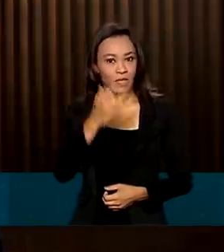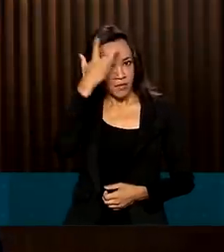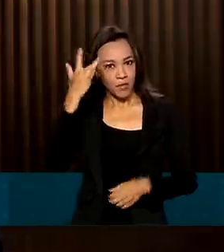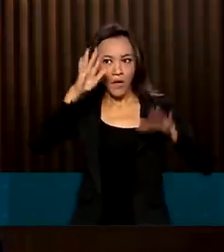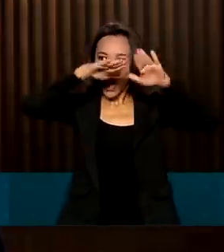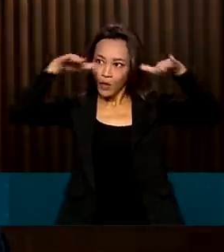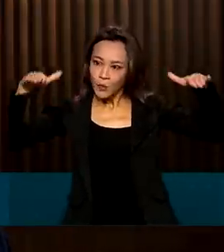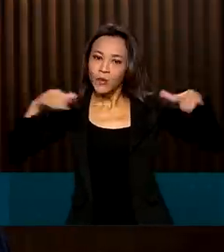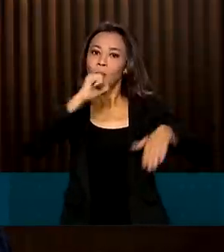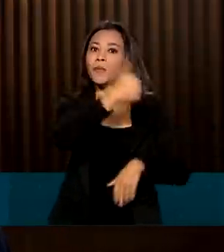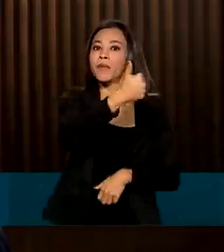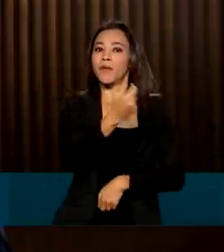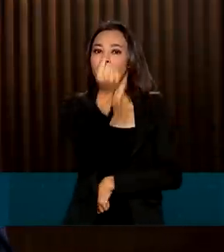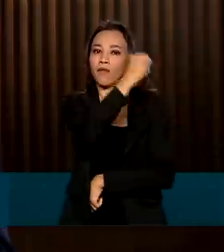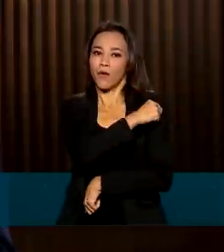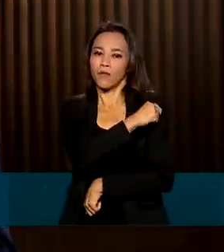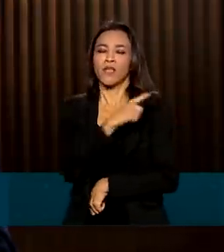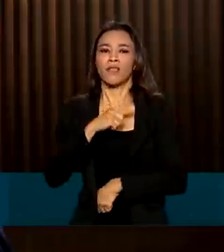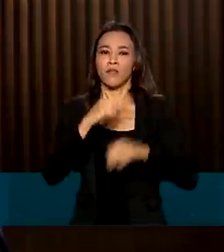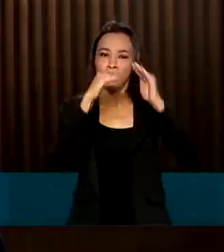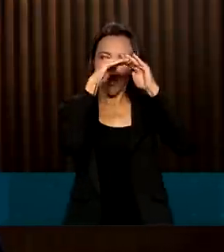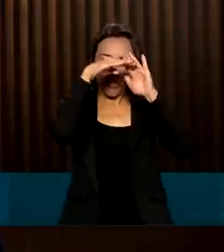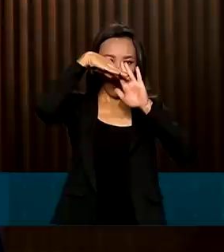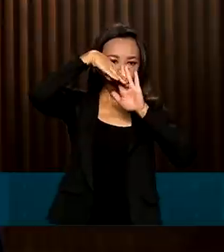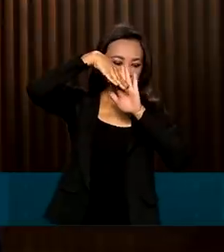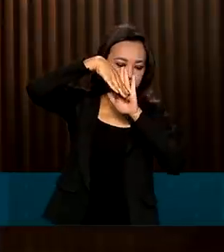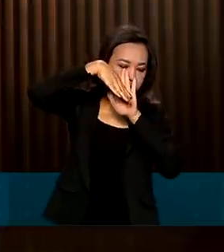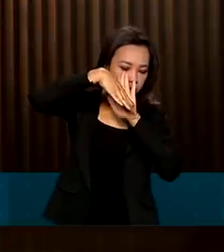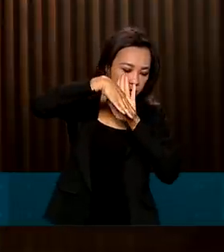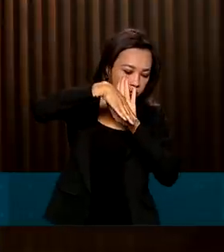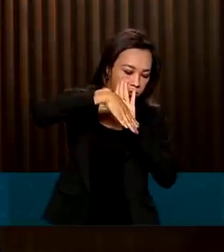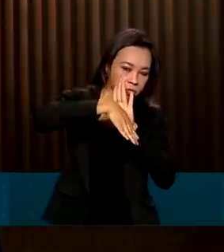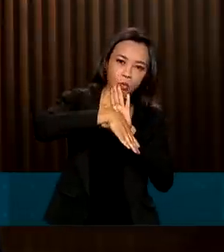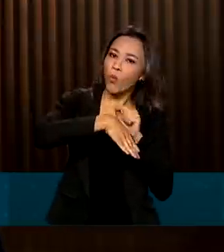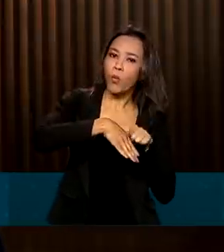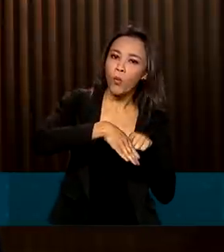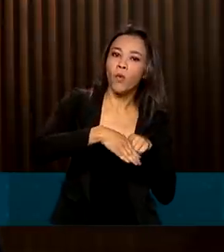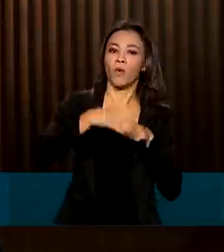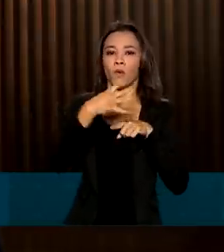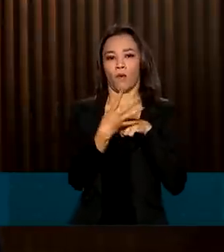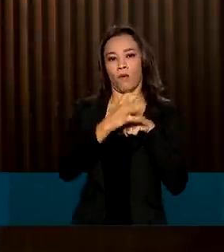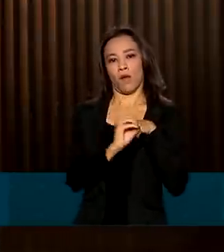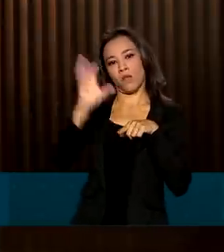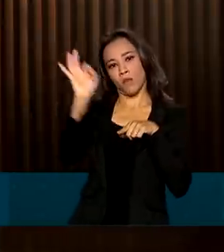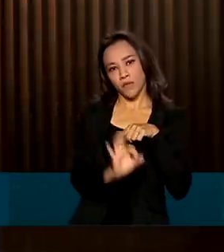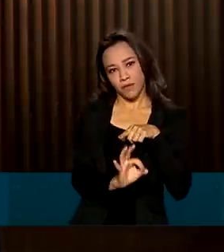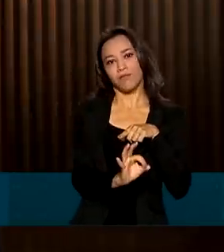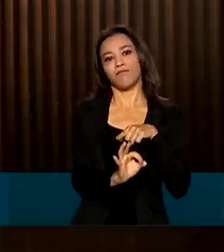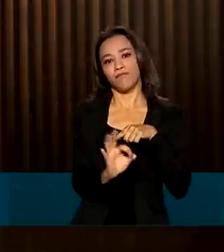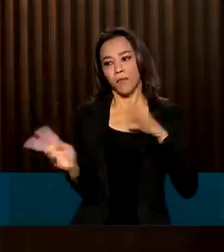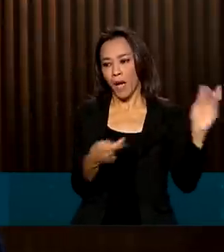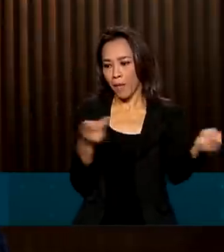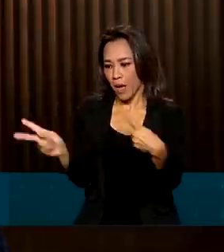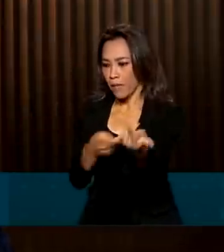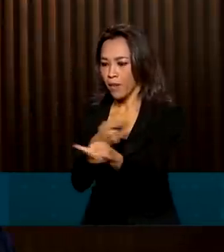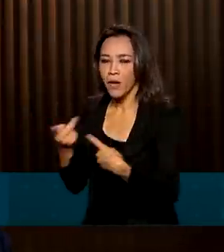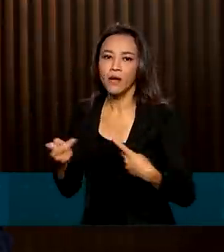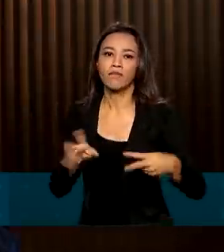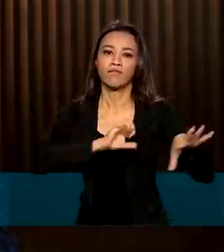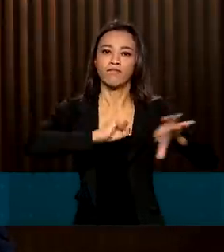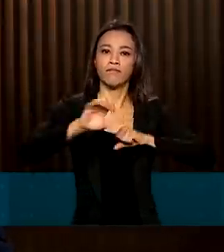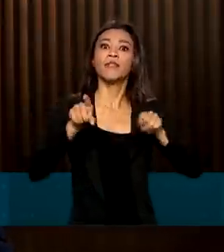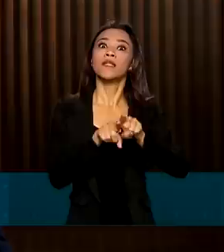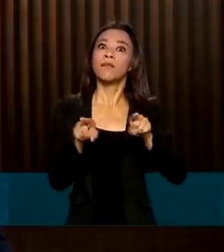com a primeira dose, registramos uma queda expressiva de 40% no número de casos e óbitos